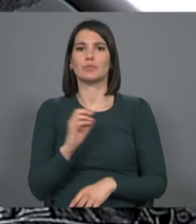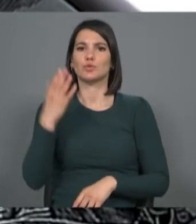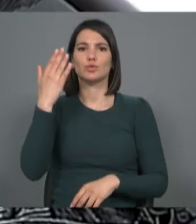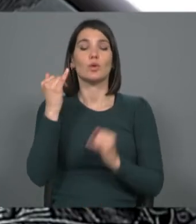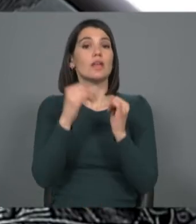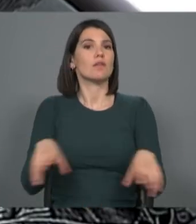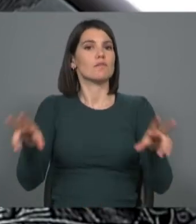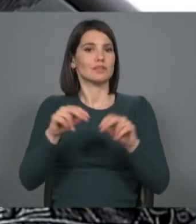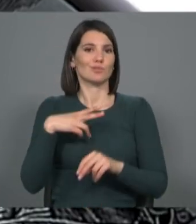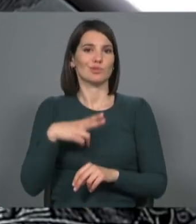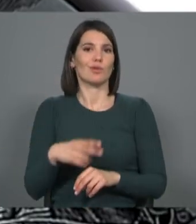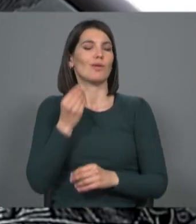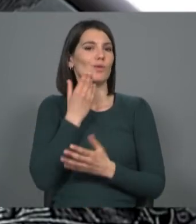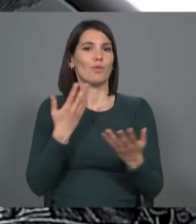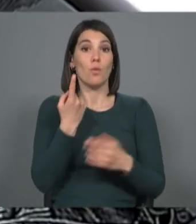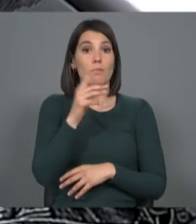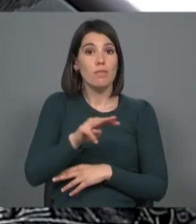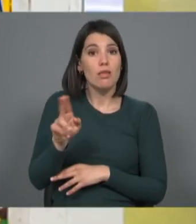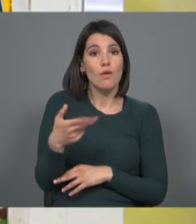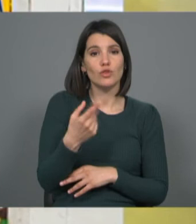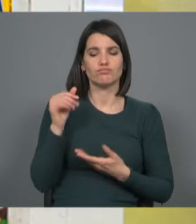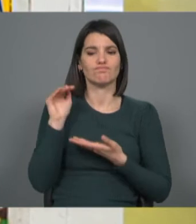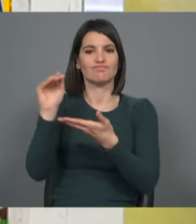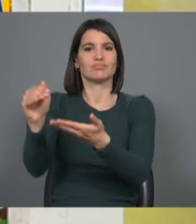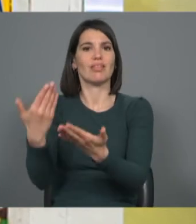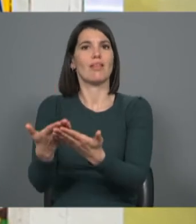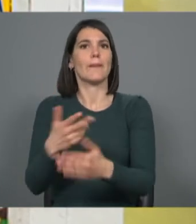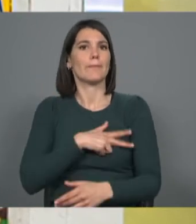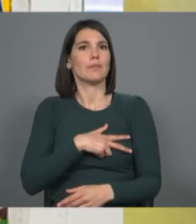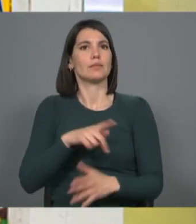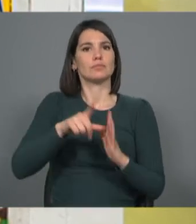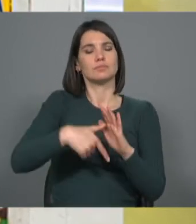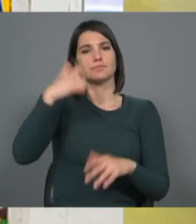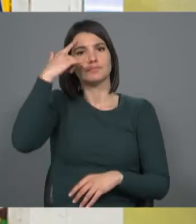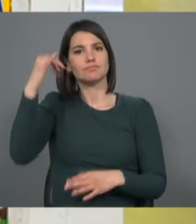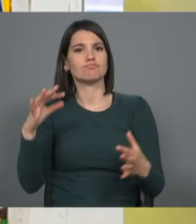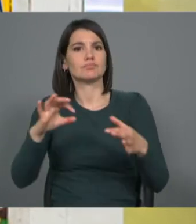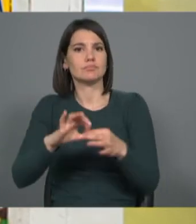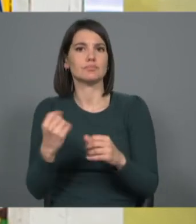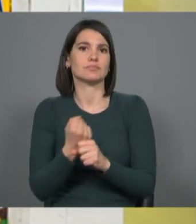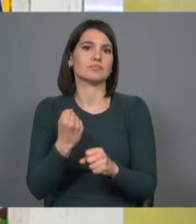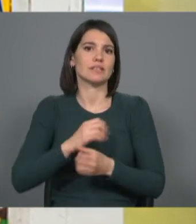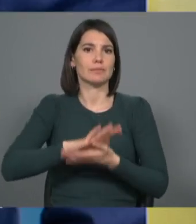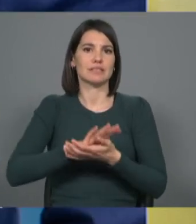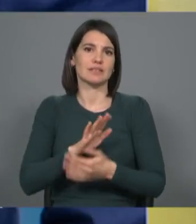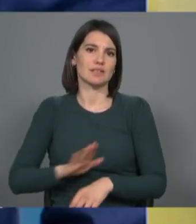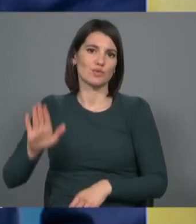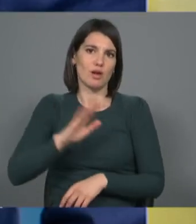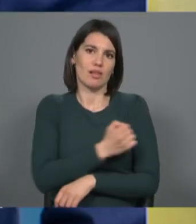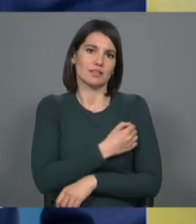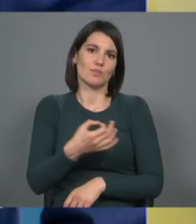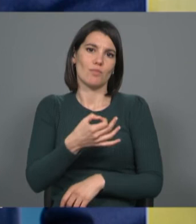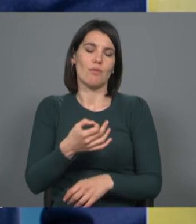onde premiamos com um milhão de euros na totalidade para projetos e ideias relacionadas com a atividade da Imprensa Nacional Casa da Moeda.